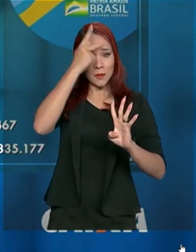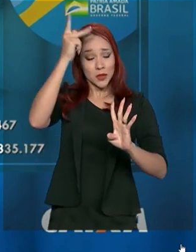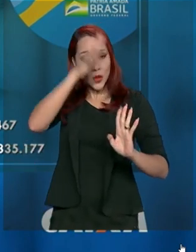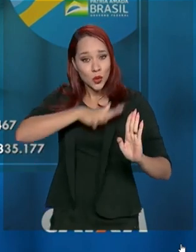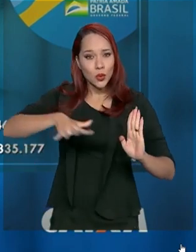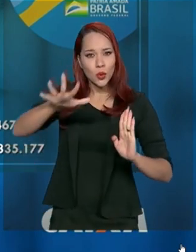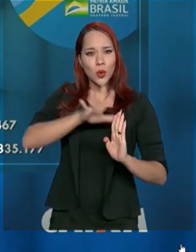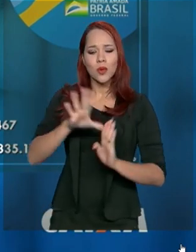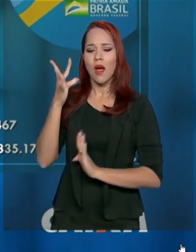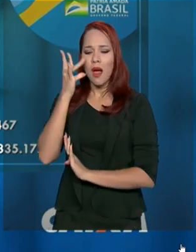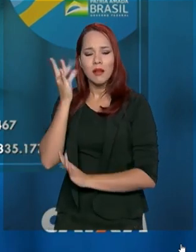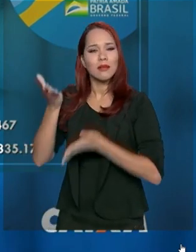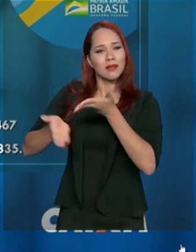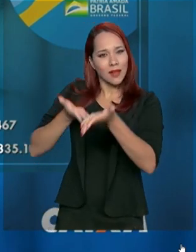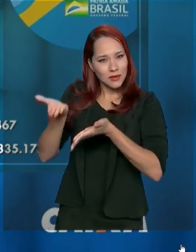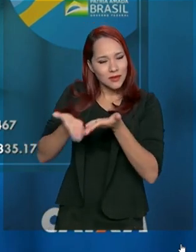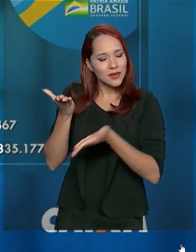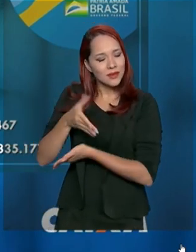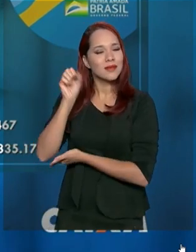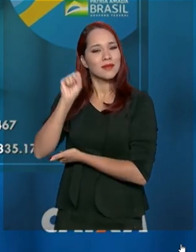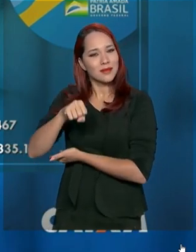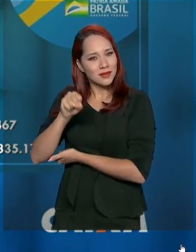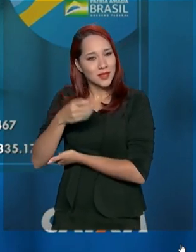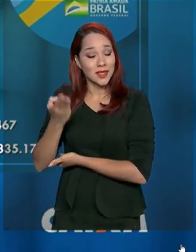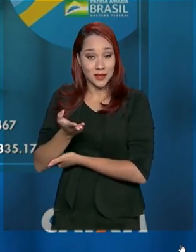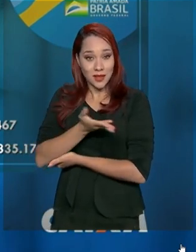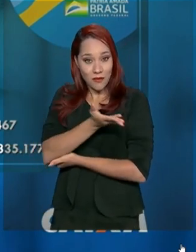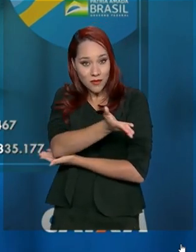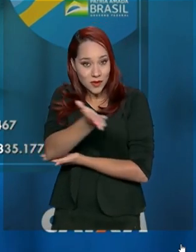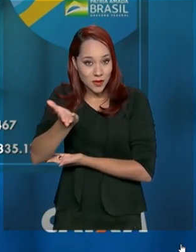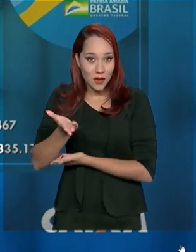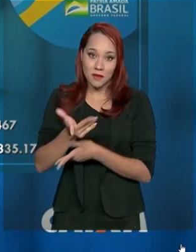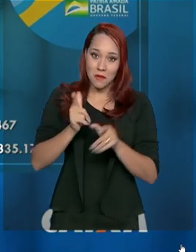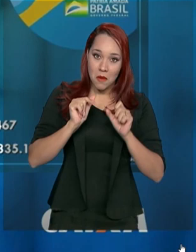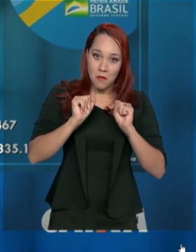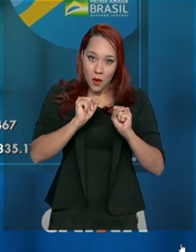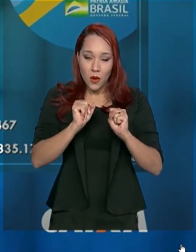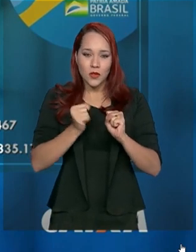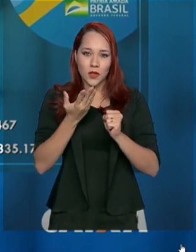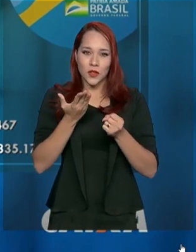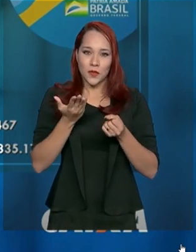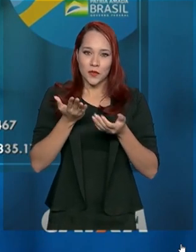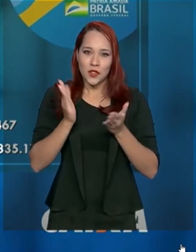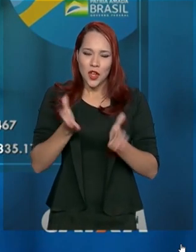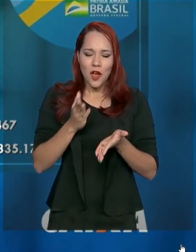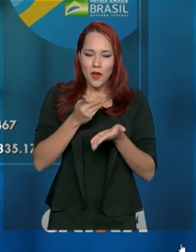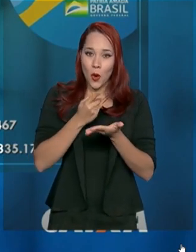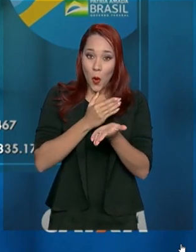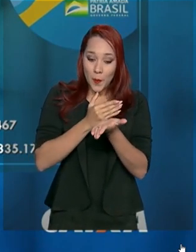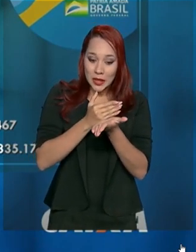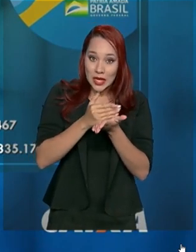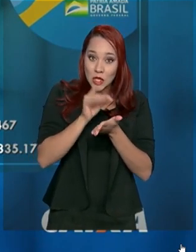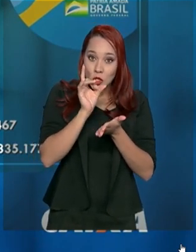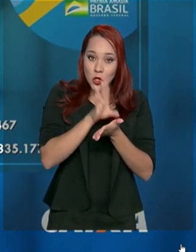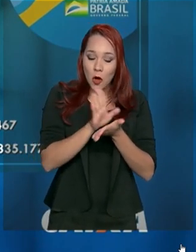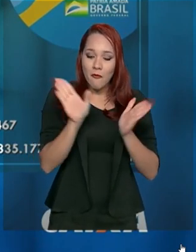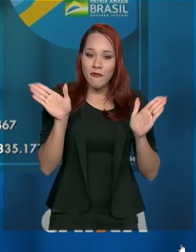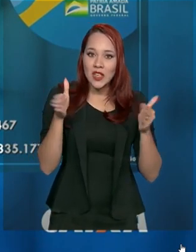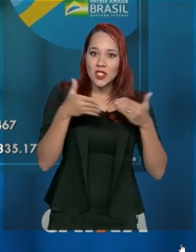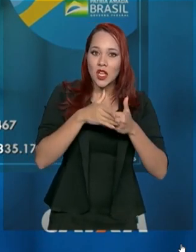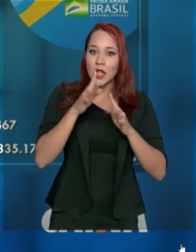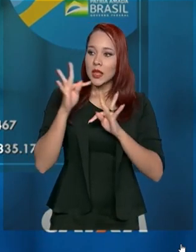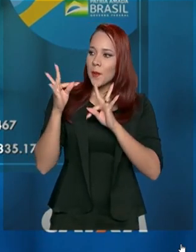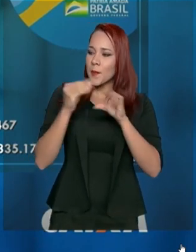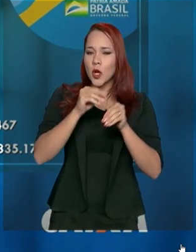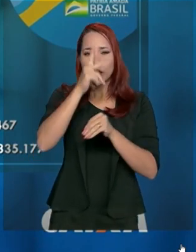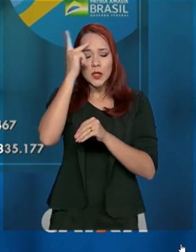serão atendidas. Então, vocês podem, comecem. A gente só vai fechar a agência depois de atender